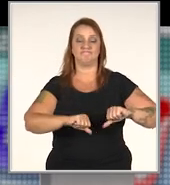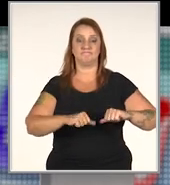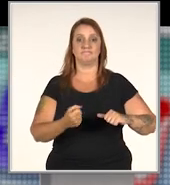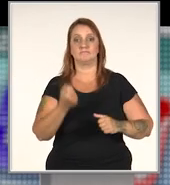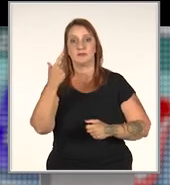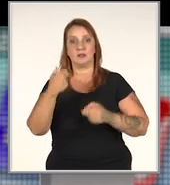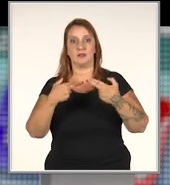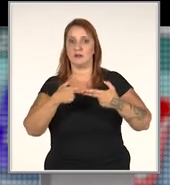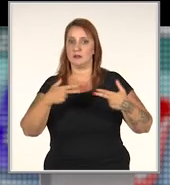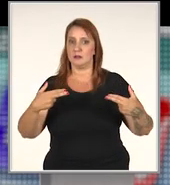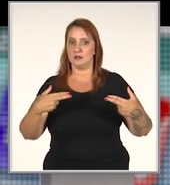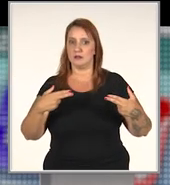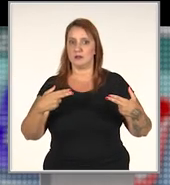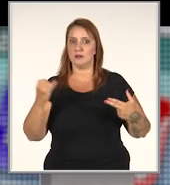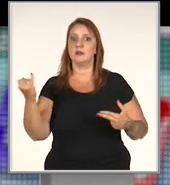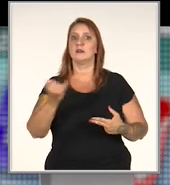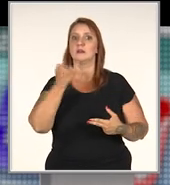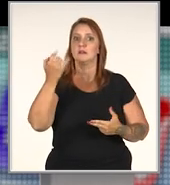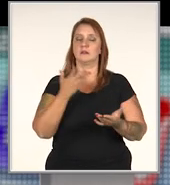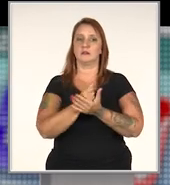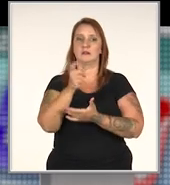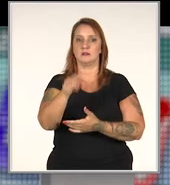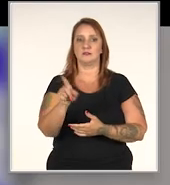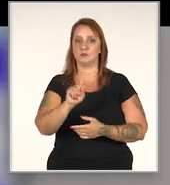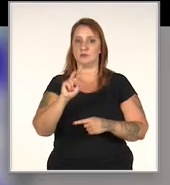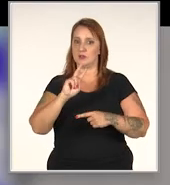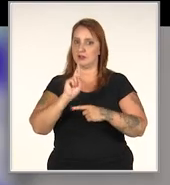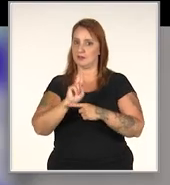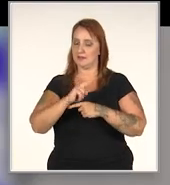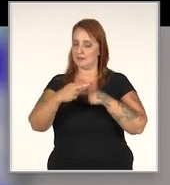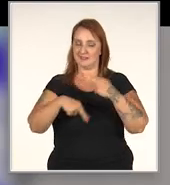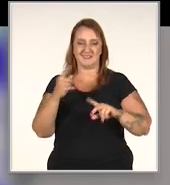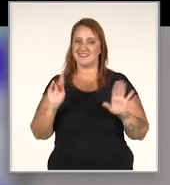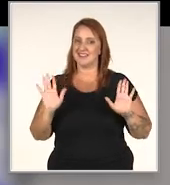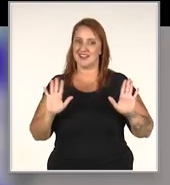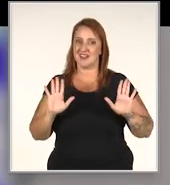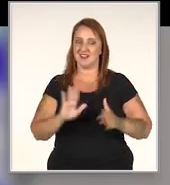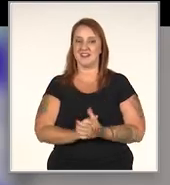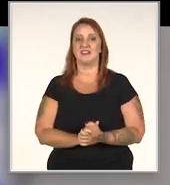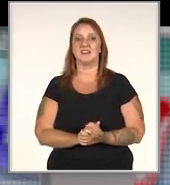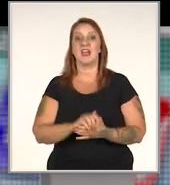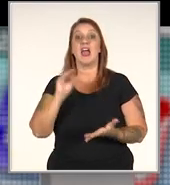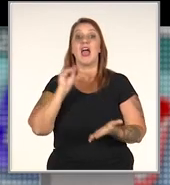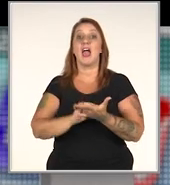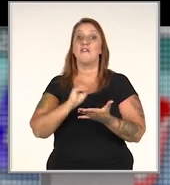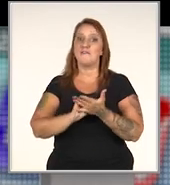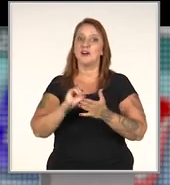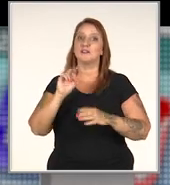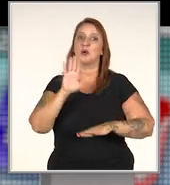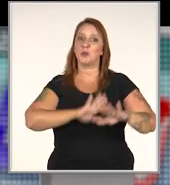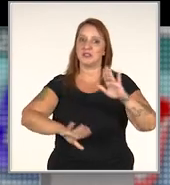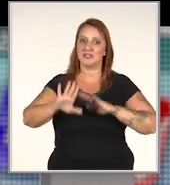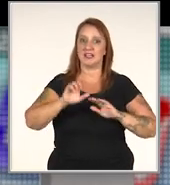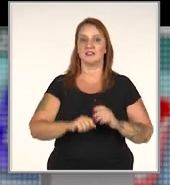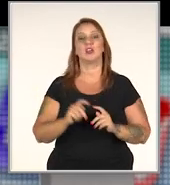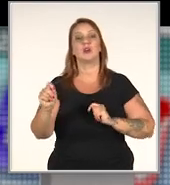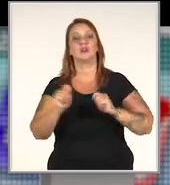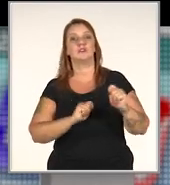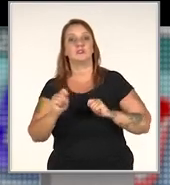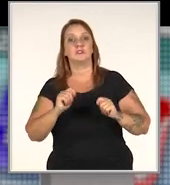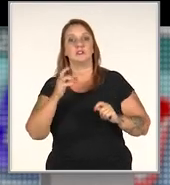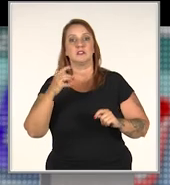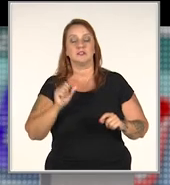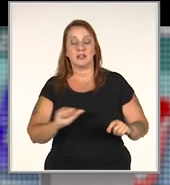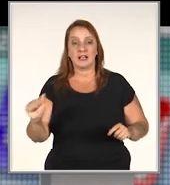deteriorar alguns pontos que são cruciais para o cliente. Não é sustentabilidade isso? Não. Isso daí é falta de zelo mesmo. É uma